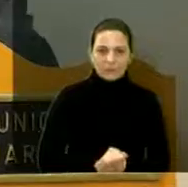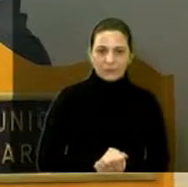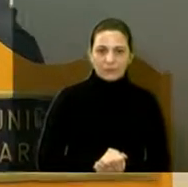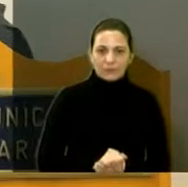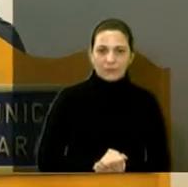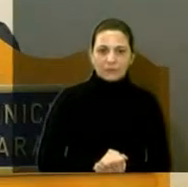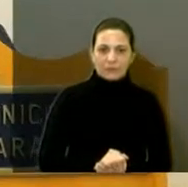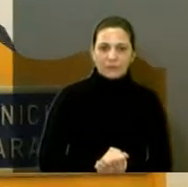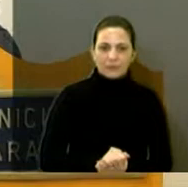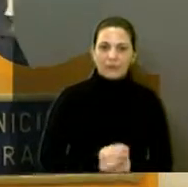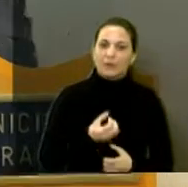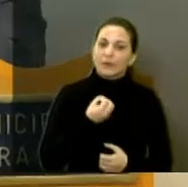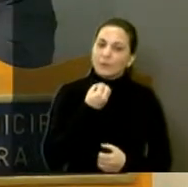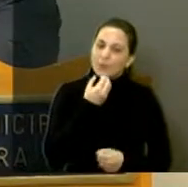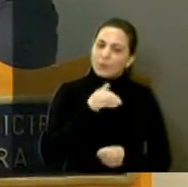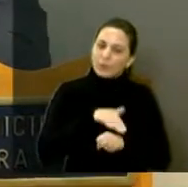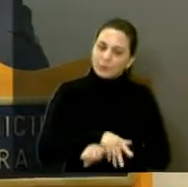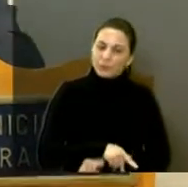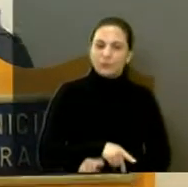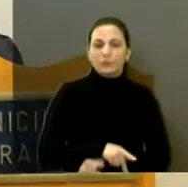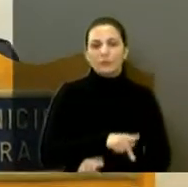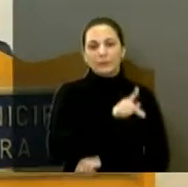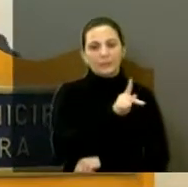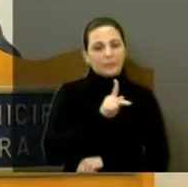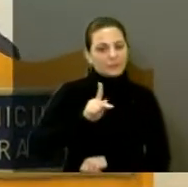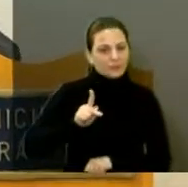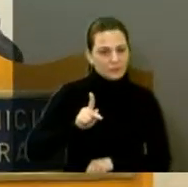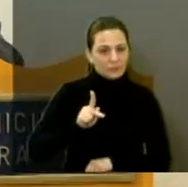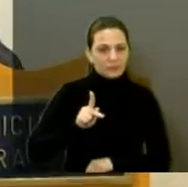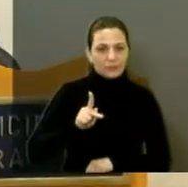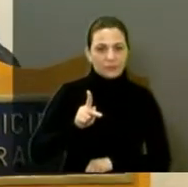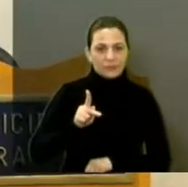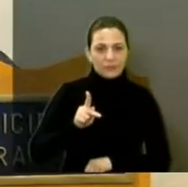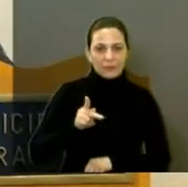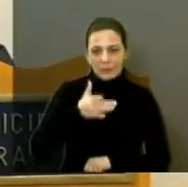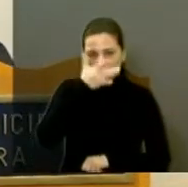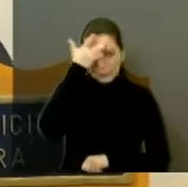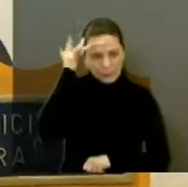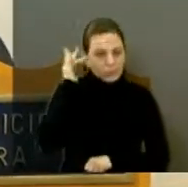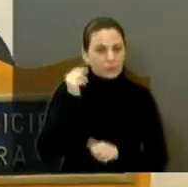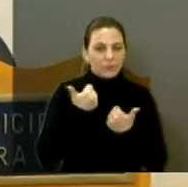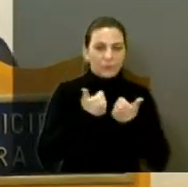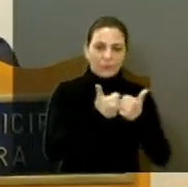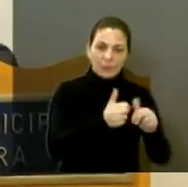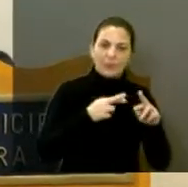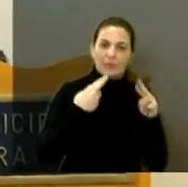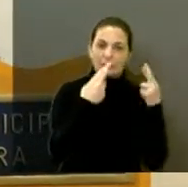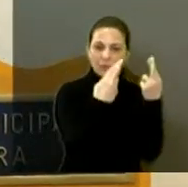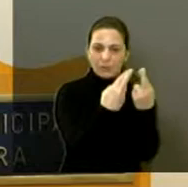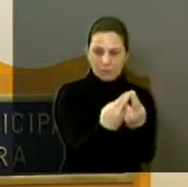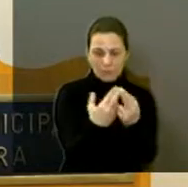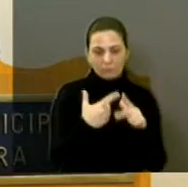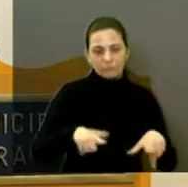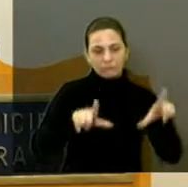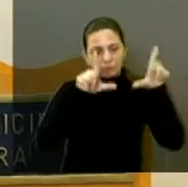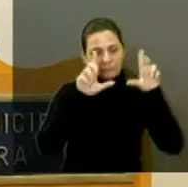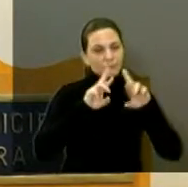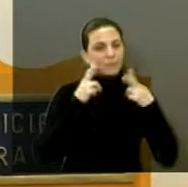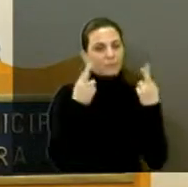Boa noite, senhor presidente, aos nossos ouvintes, às pessoas que estão nos assistindo.